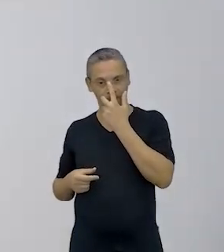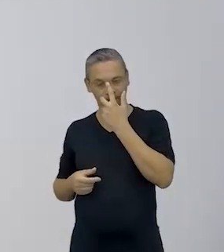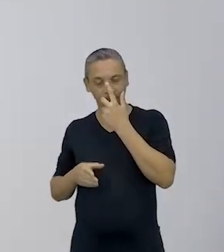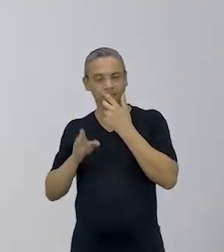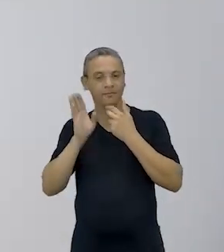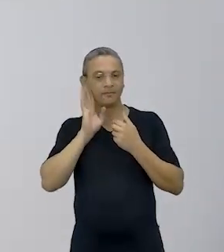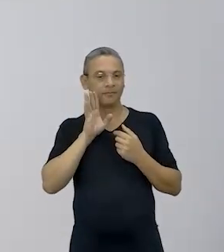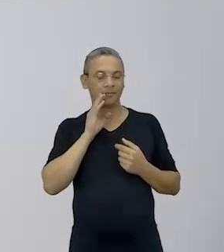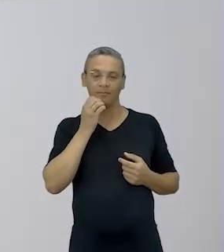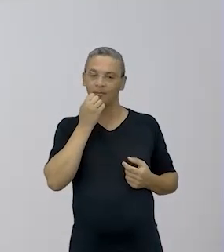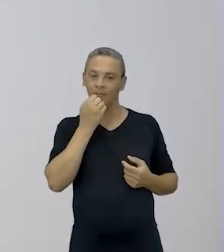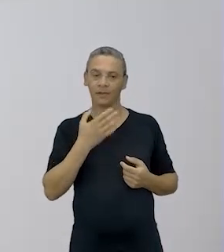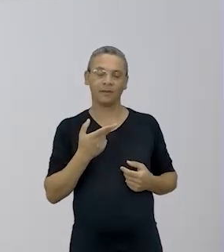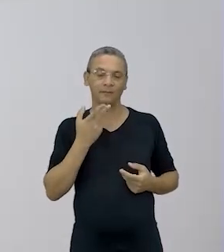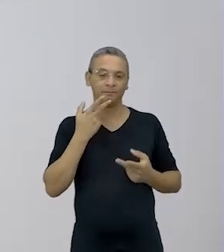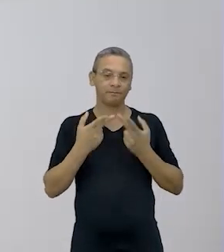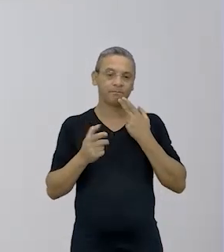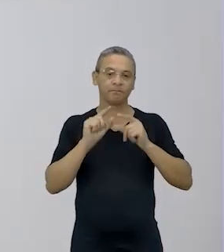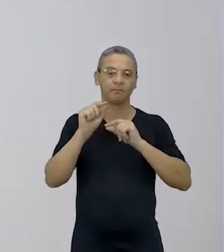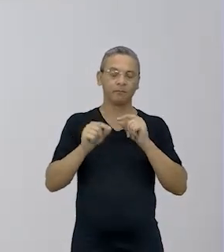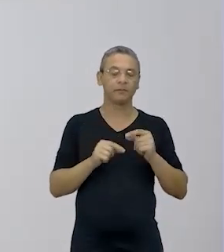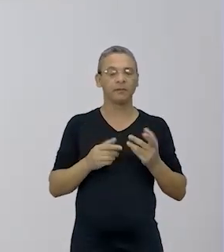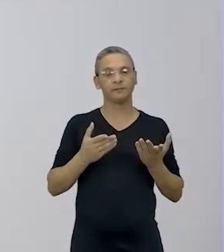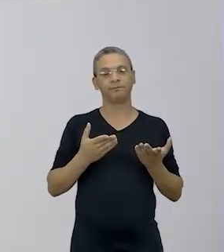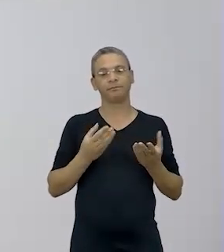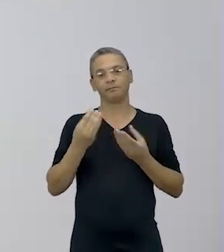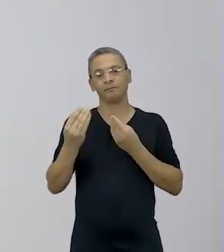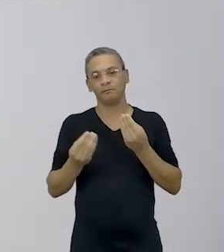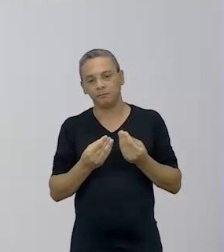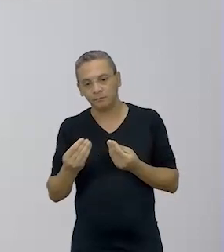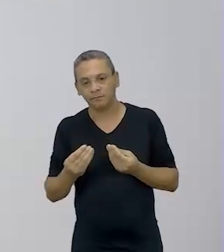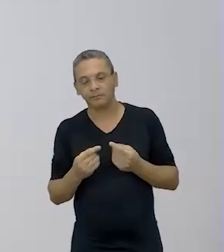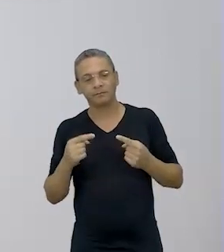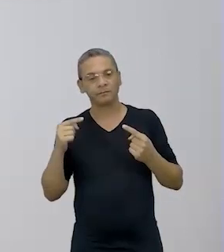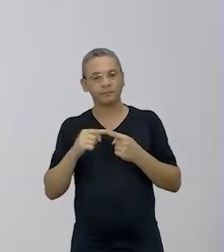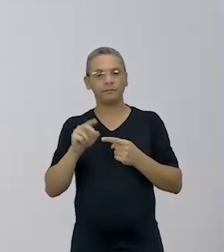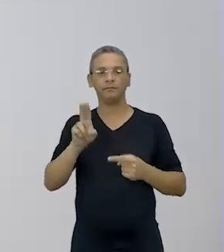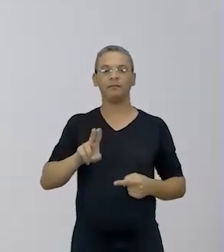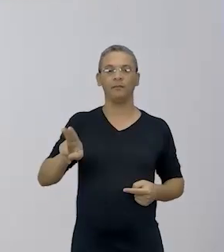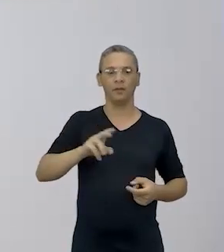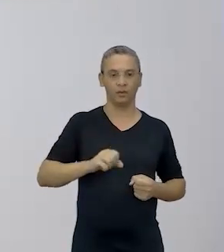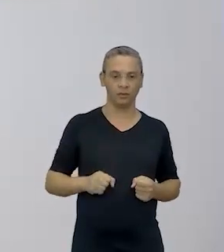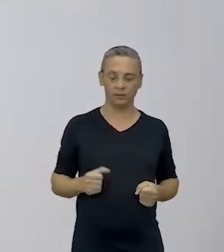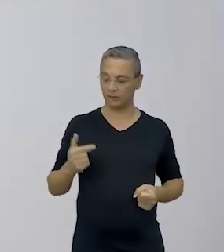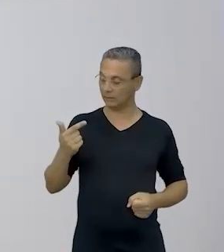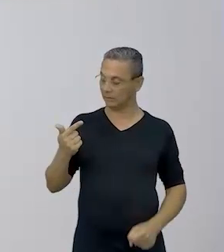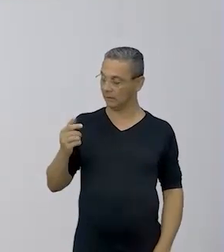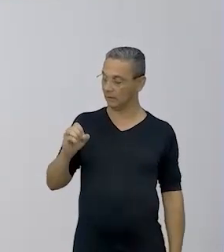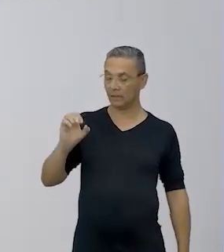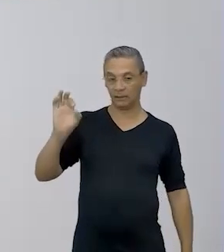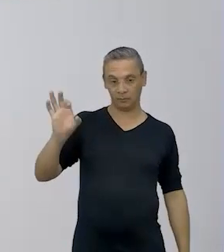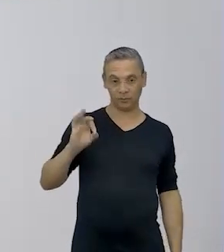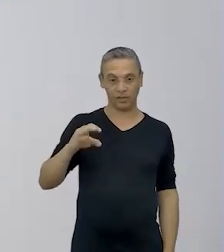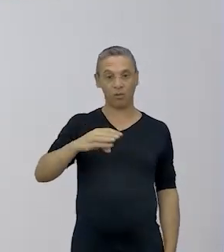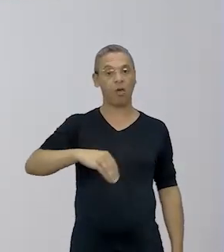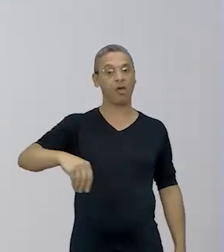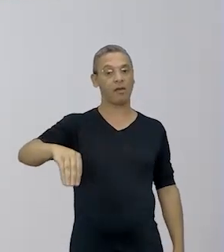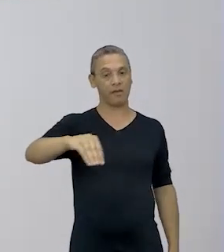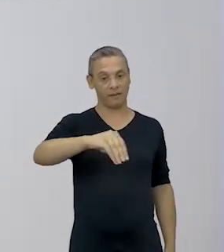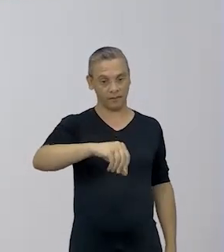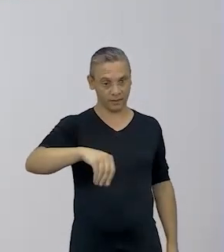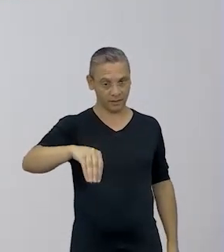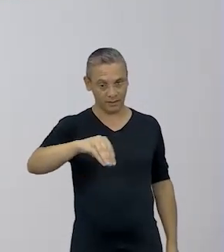muito legal. E aí ele fala sobre a proporção dessa massa que é utilizada, né? Que é 70% de areia.